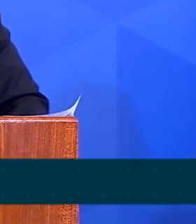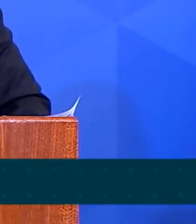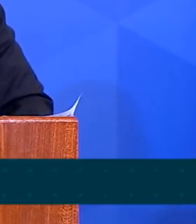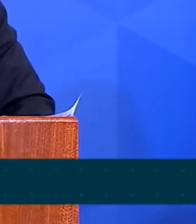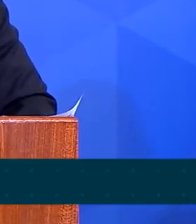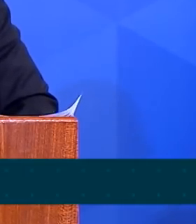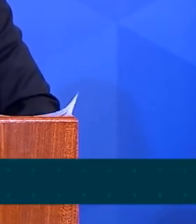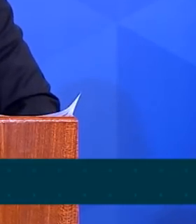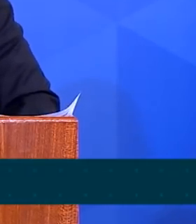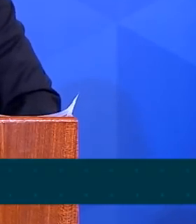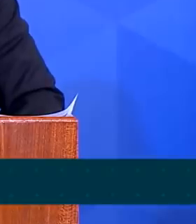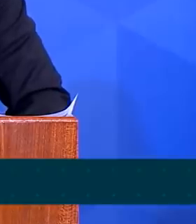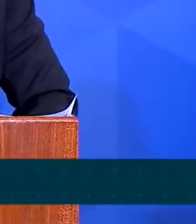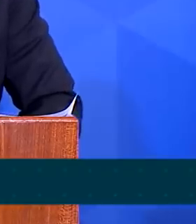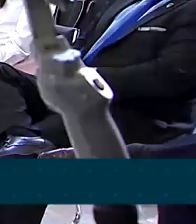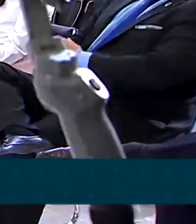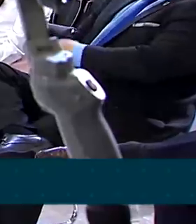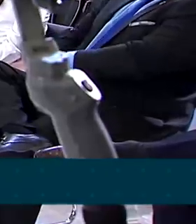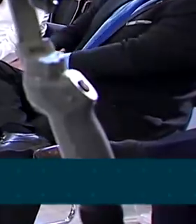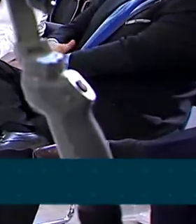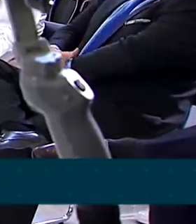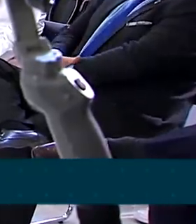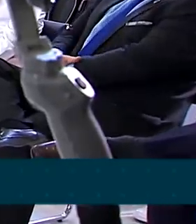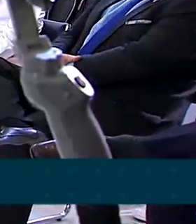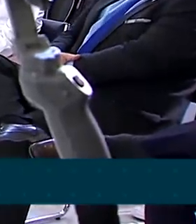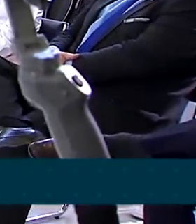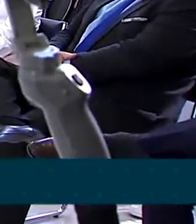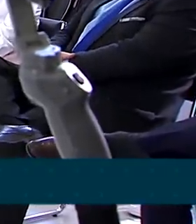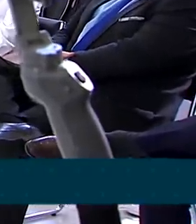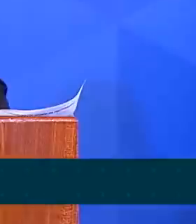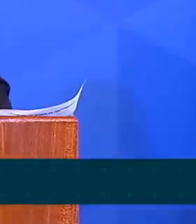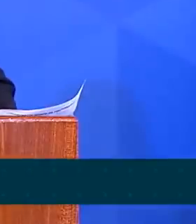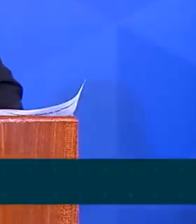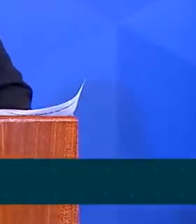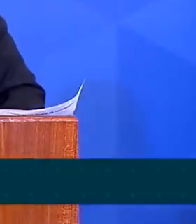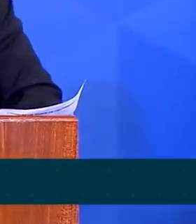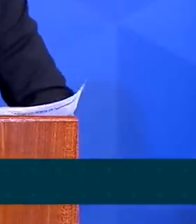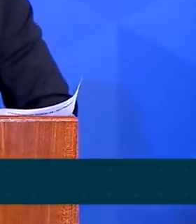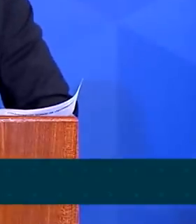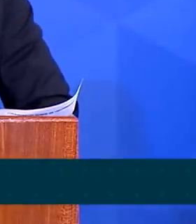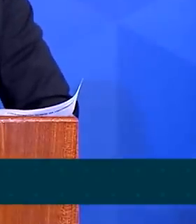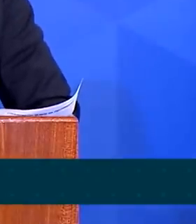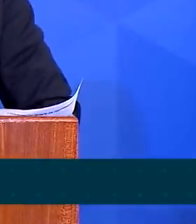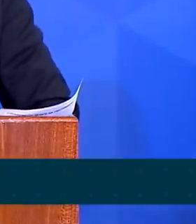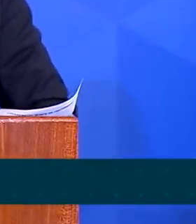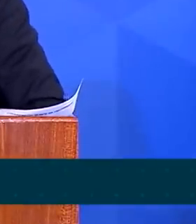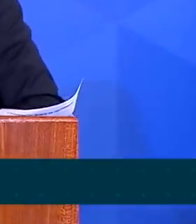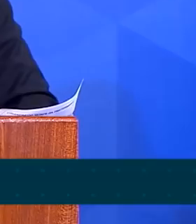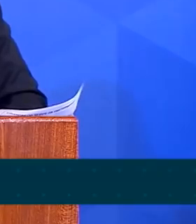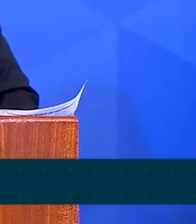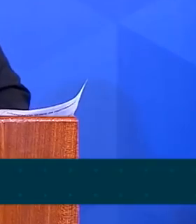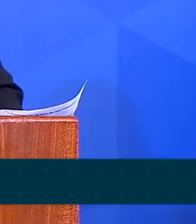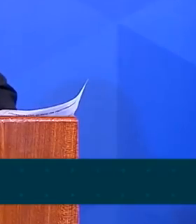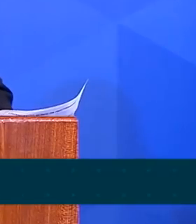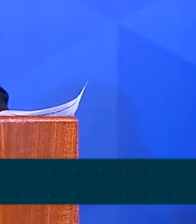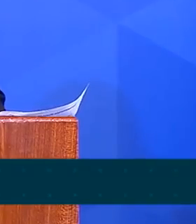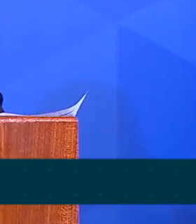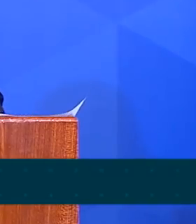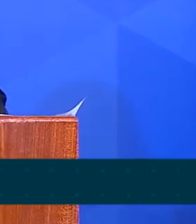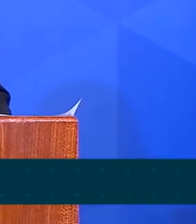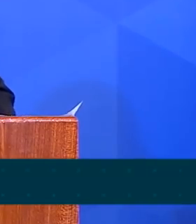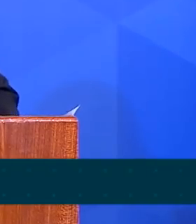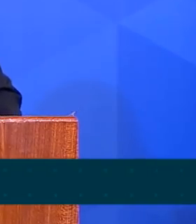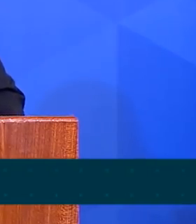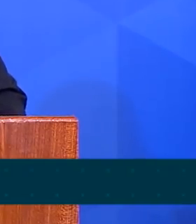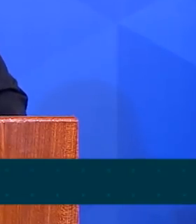de 200 milhões de pessoas. Quem diria um dia estarmos aqui, unidos em nome da